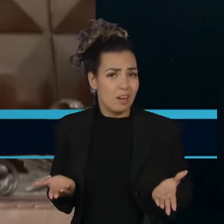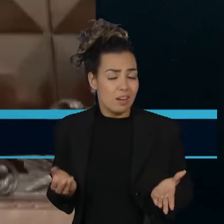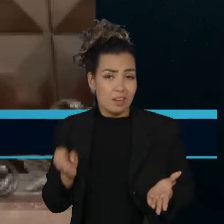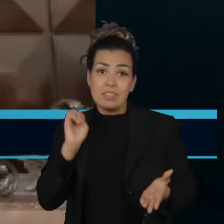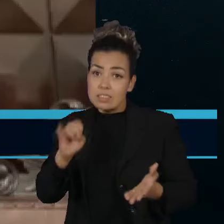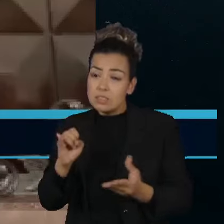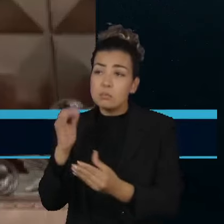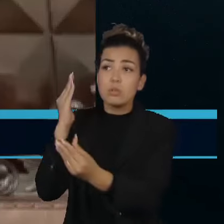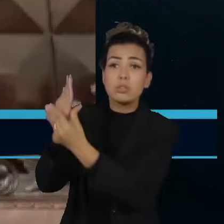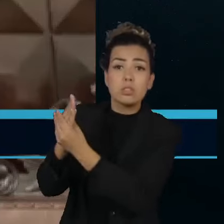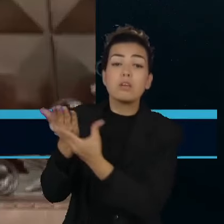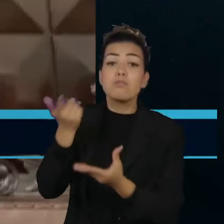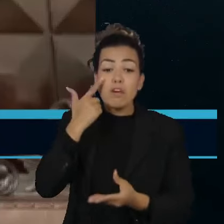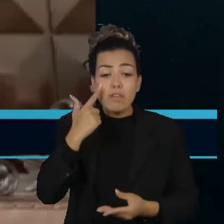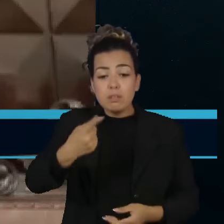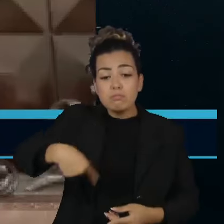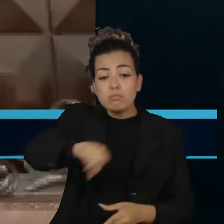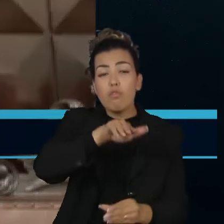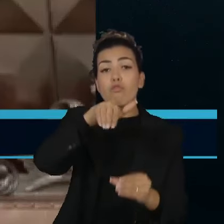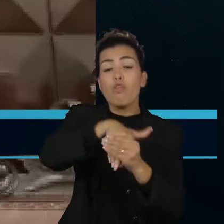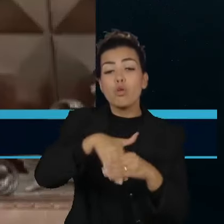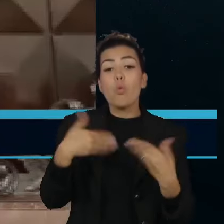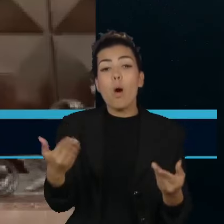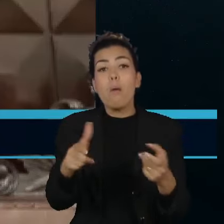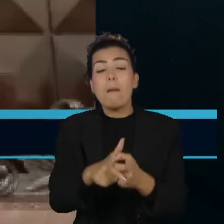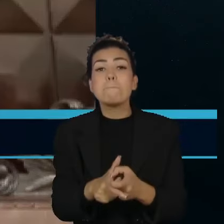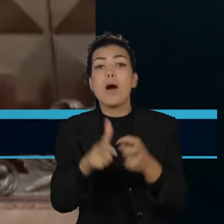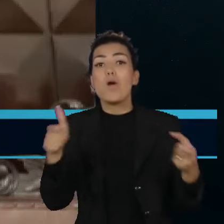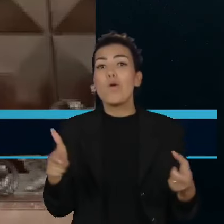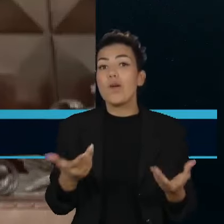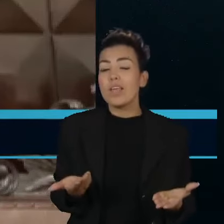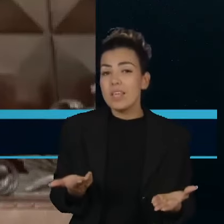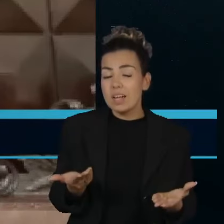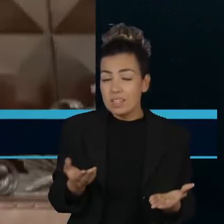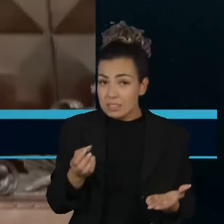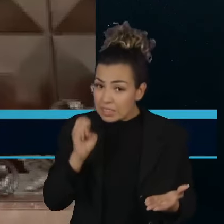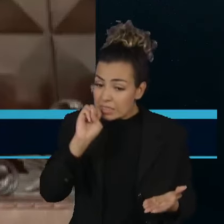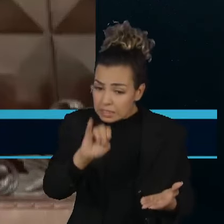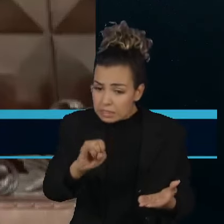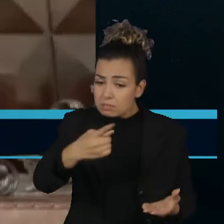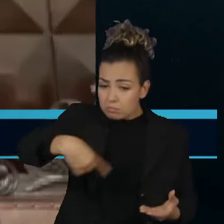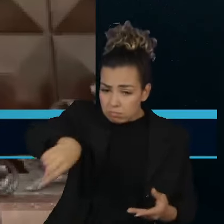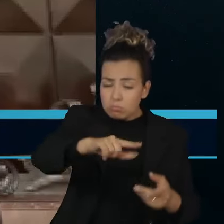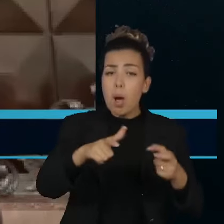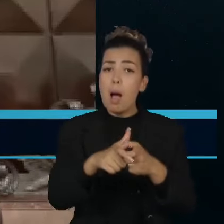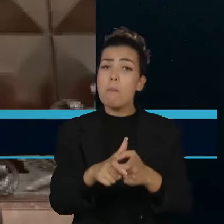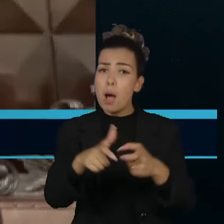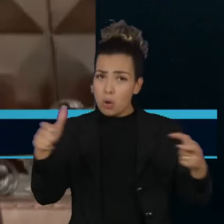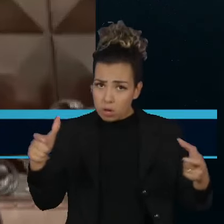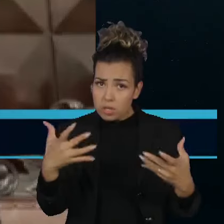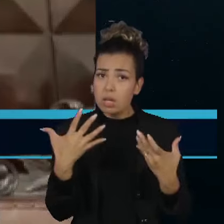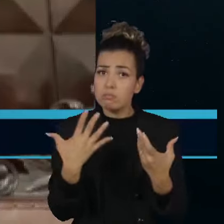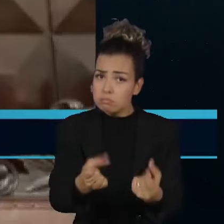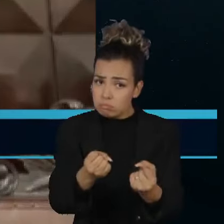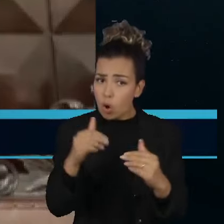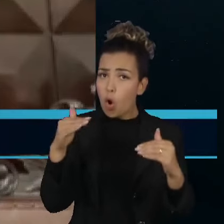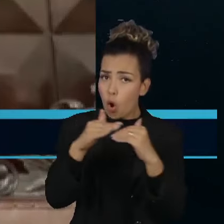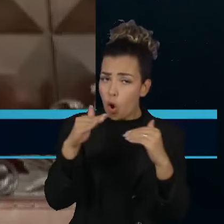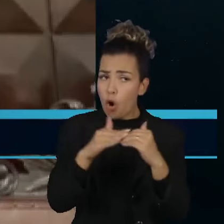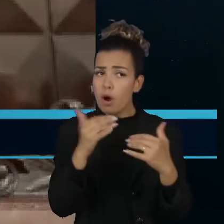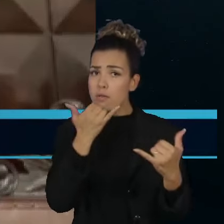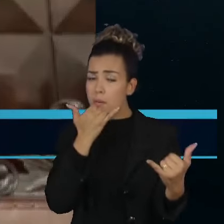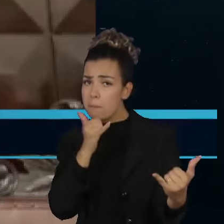por maioria ou por unanimidade. E se ele entender que aquela anistia concedida pelo Congresso Nacional tiver